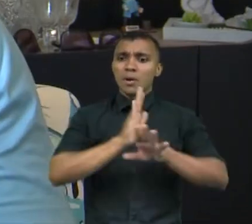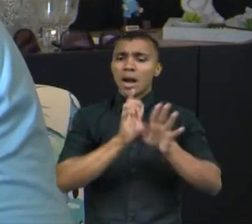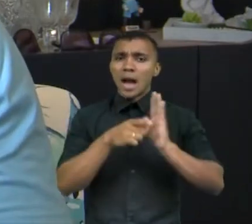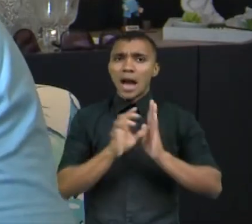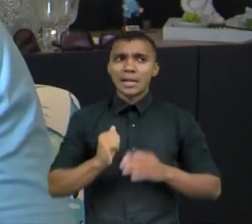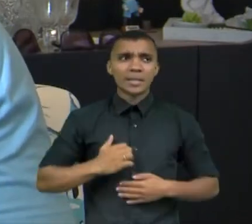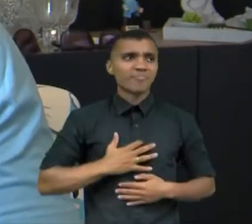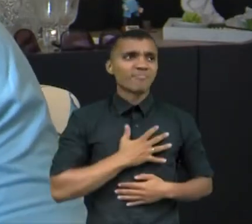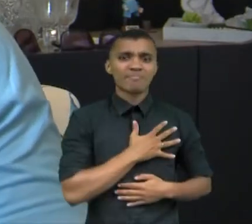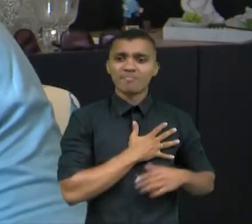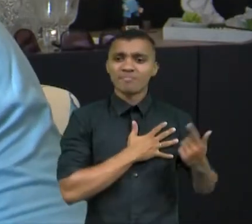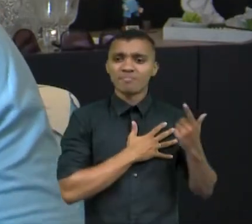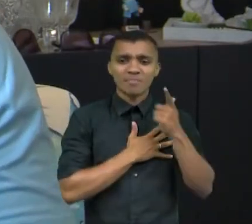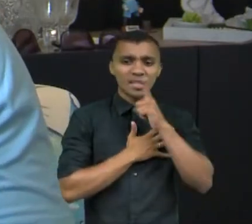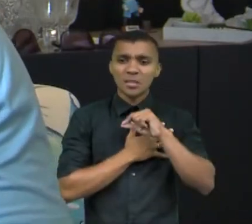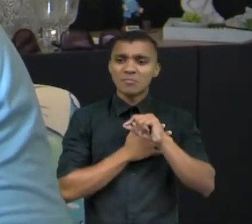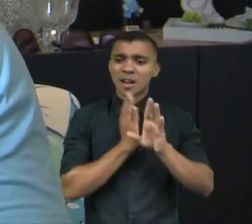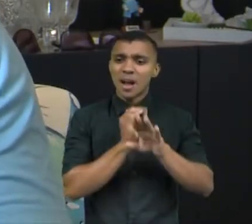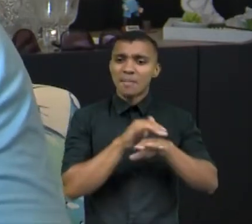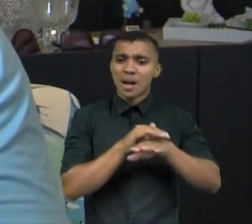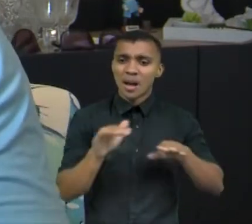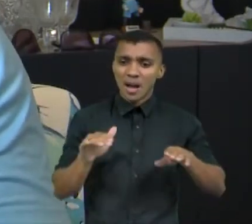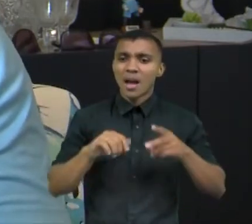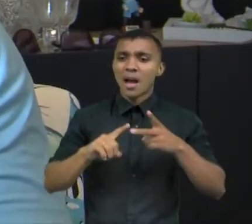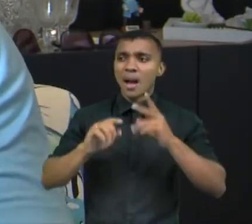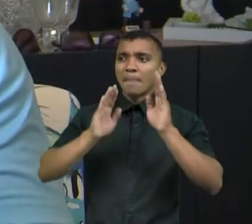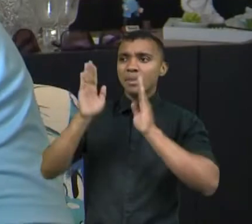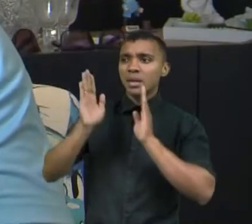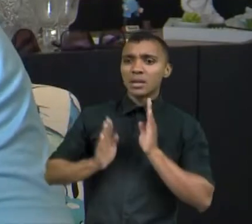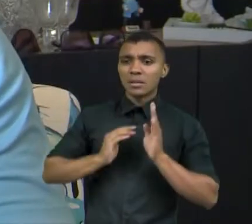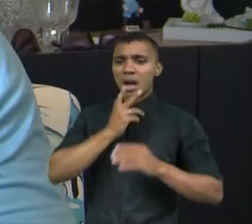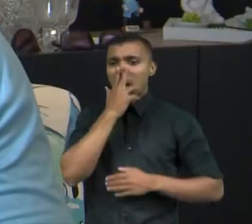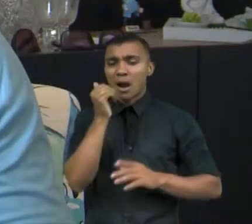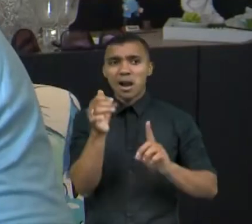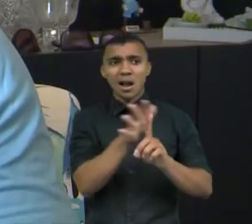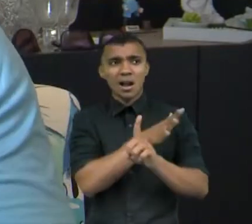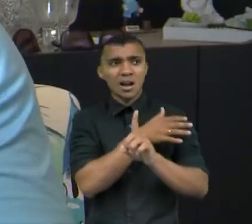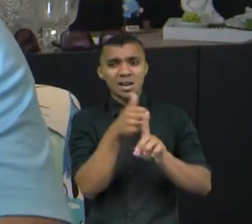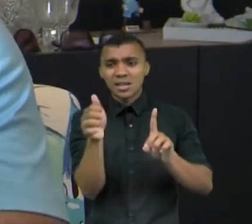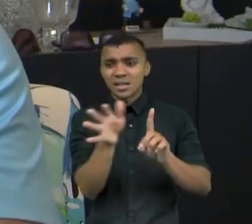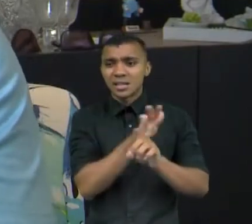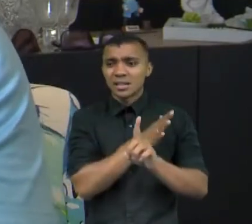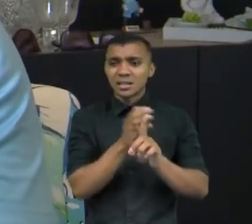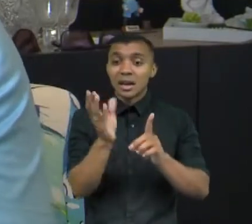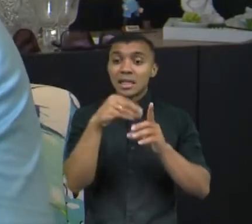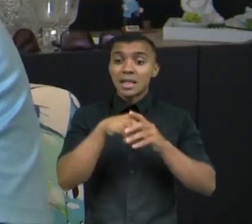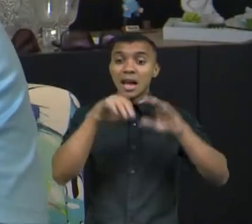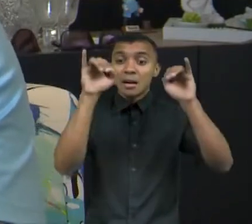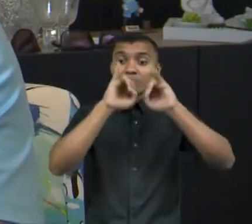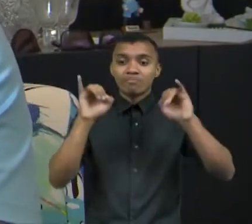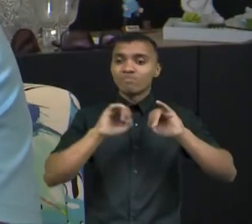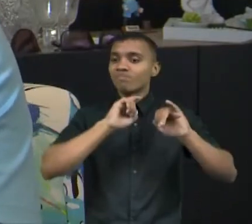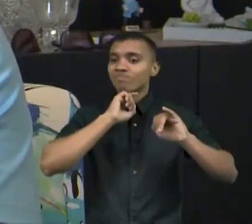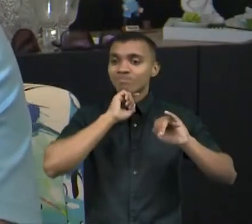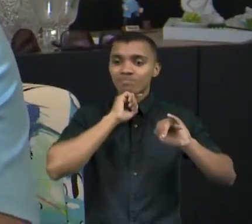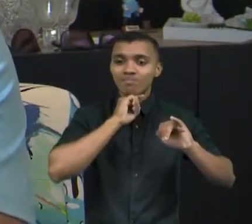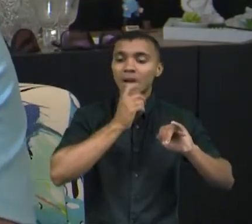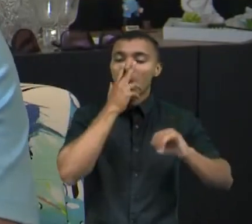a gente está saindo de um período histórico de muita censura a determinados programas, a determinadas produções